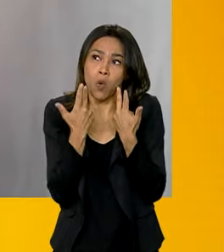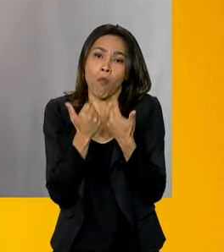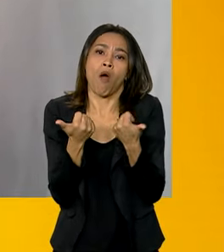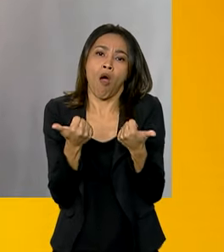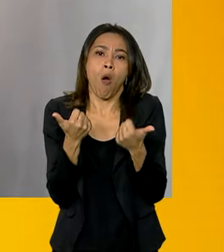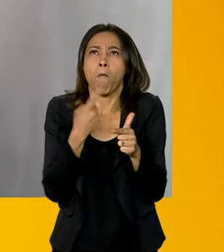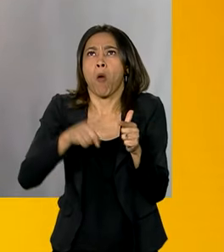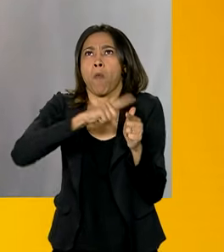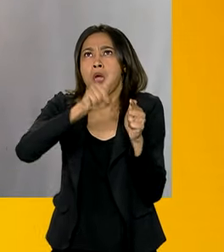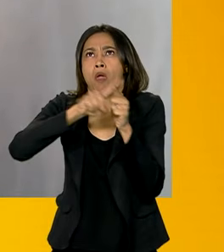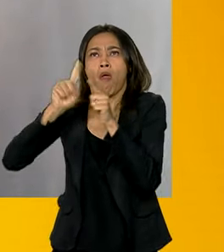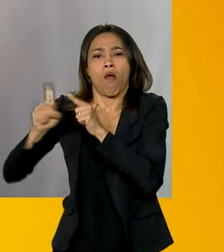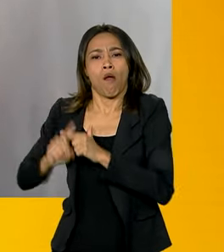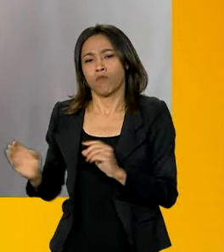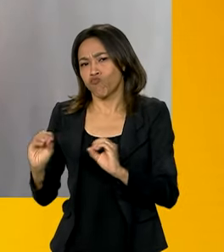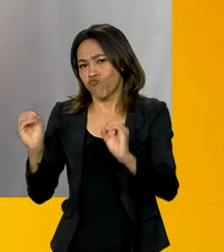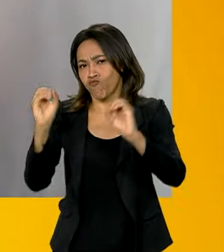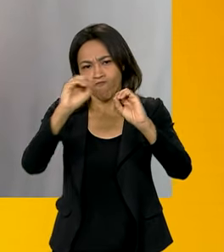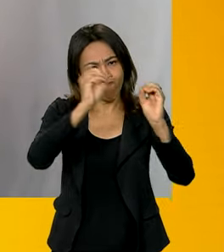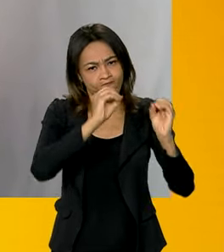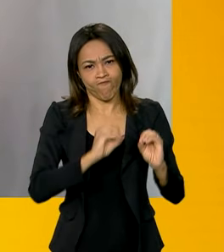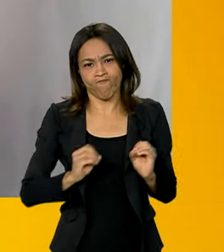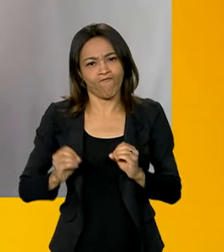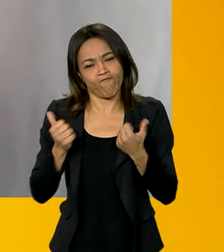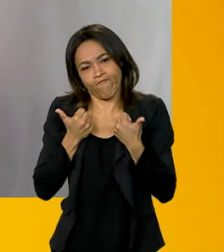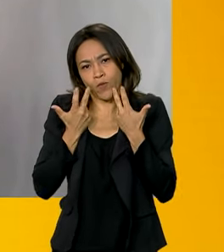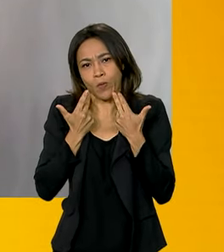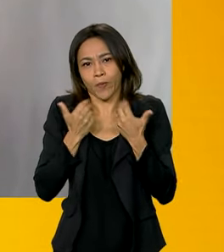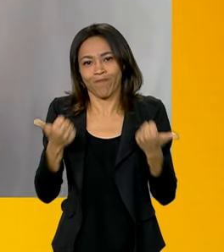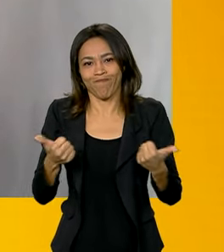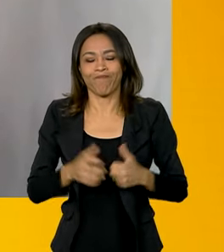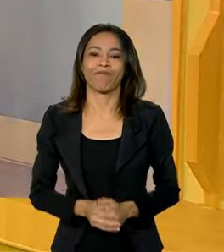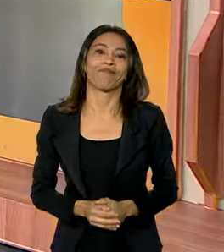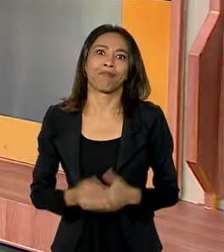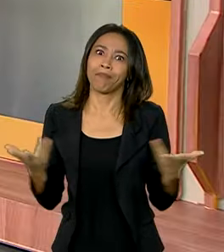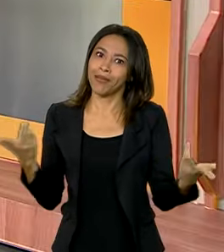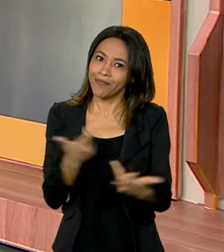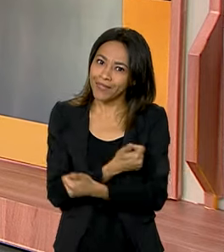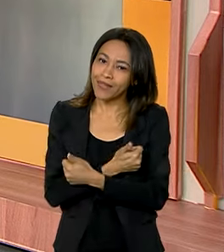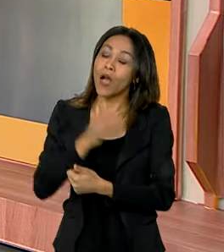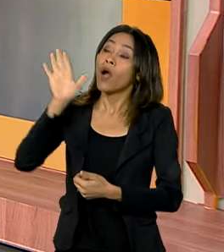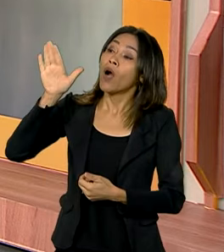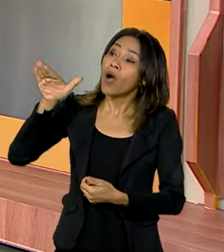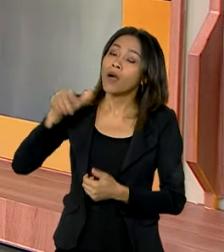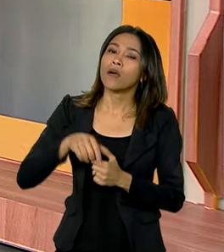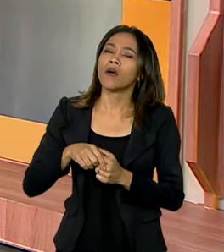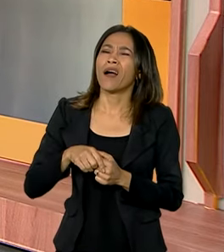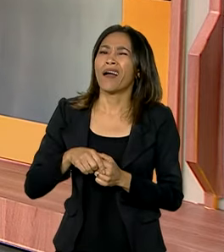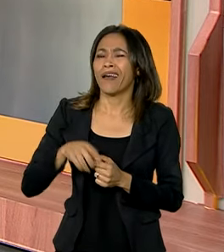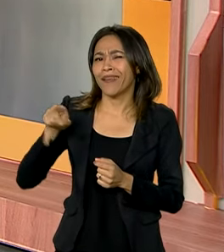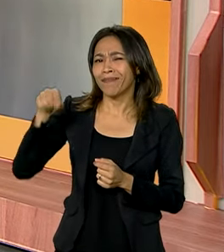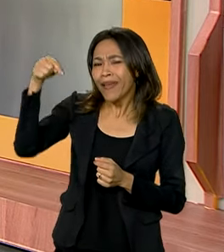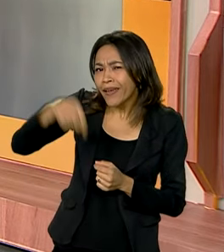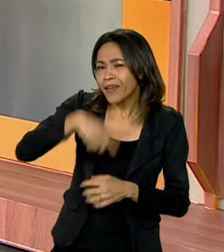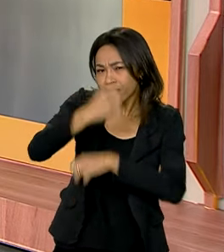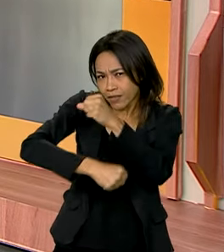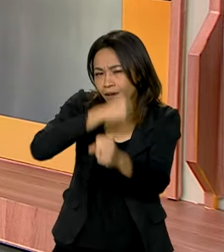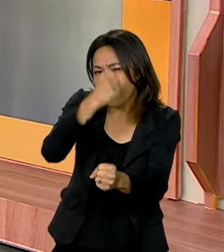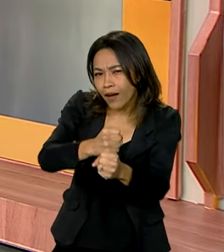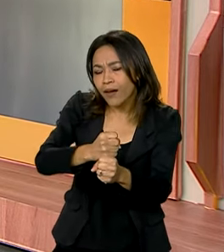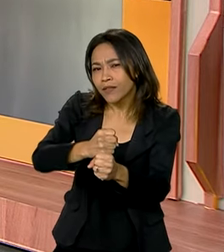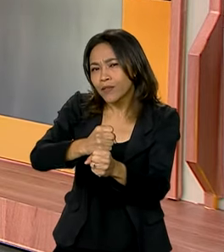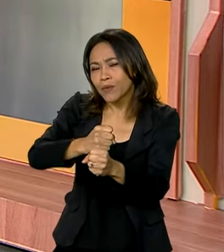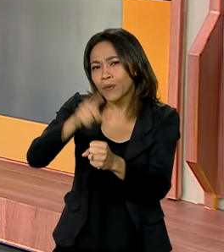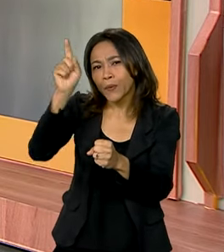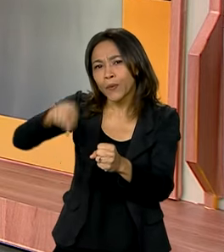nenhum problema, tudo funcionando com tranquilidade. Maravilha. Maravilha. Agora, um dos destaques deste ano foi